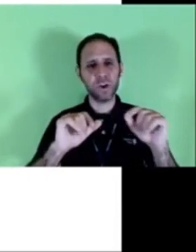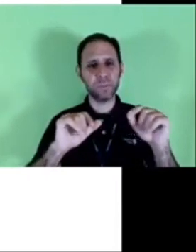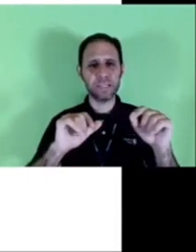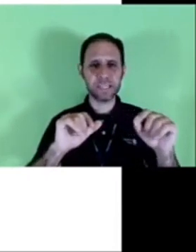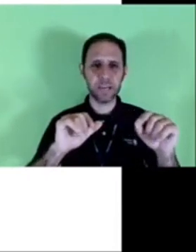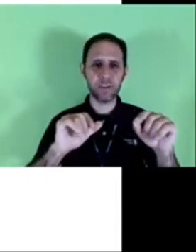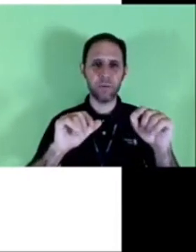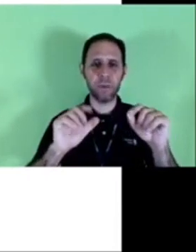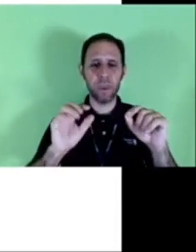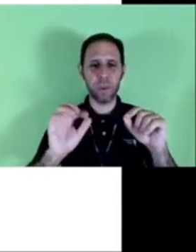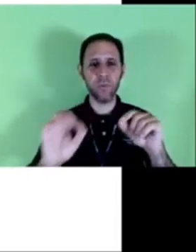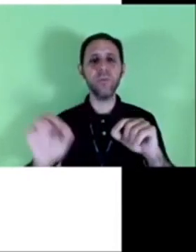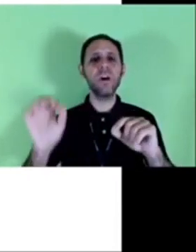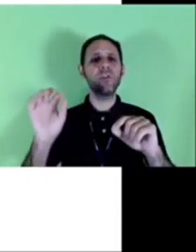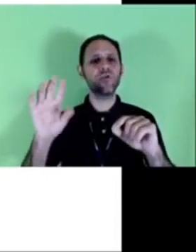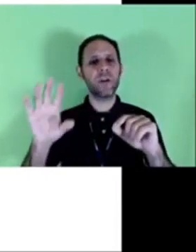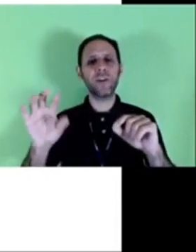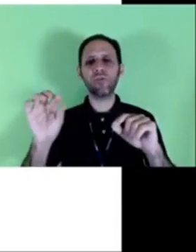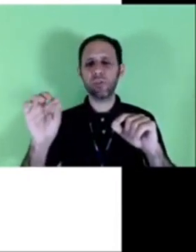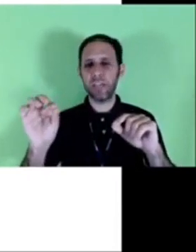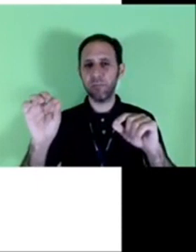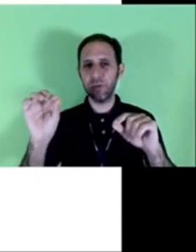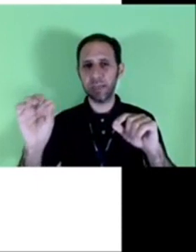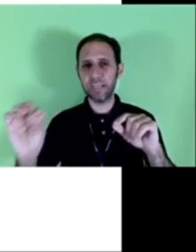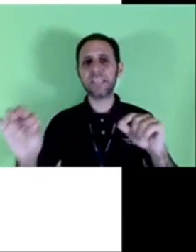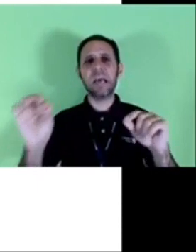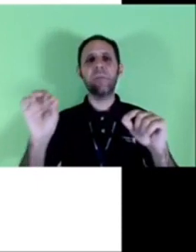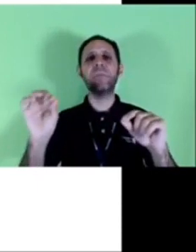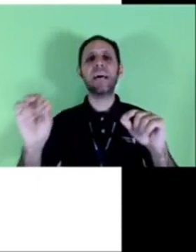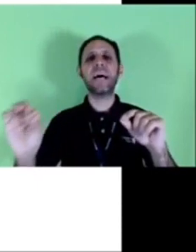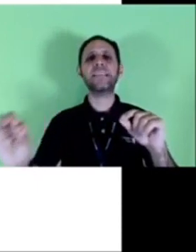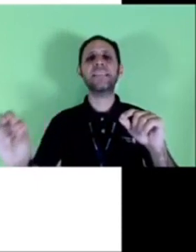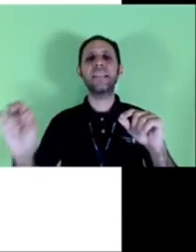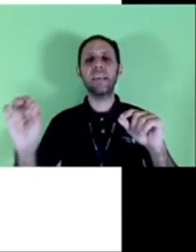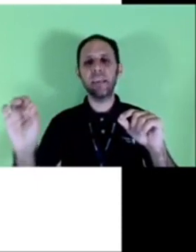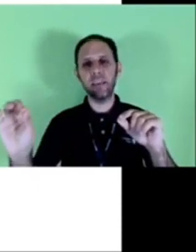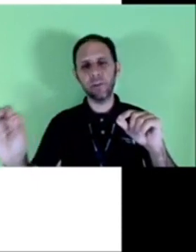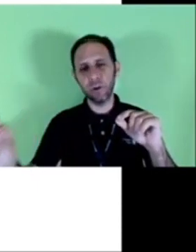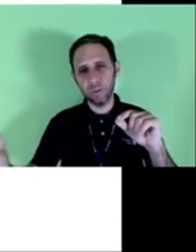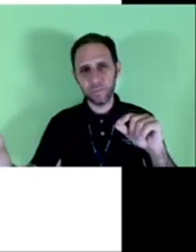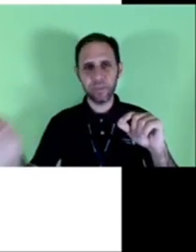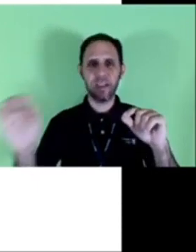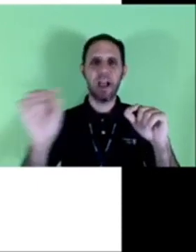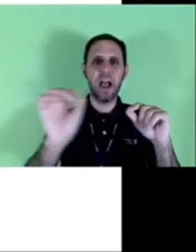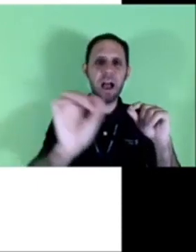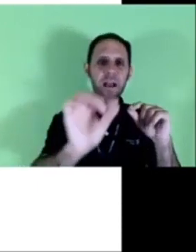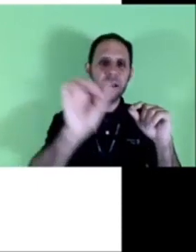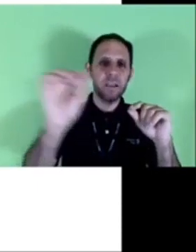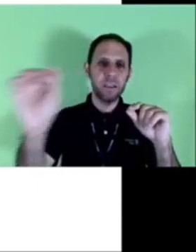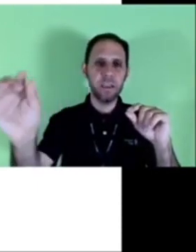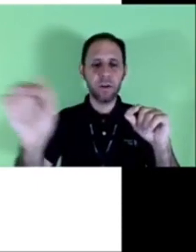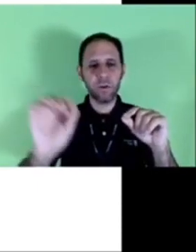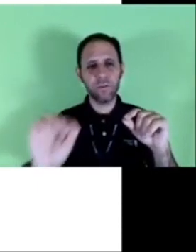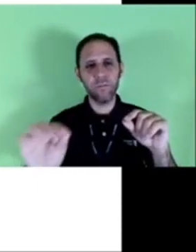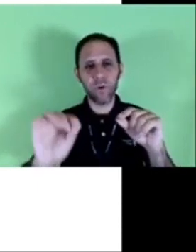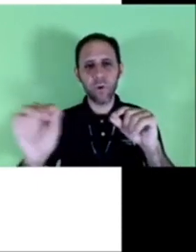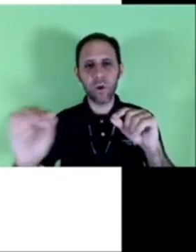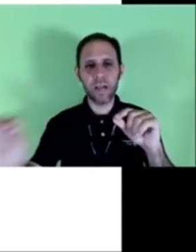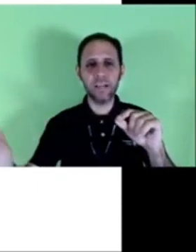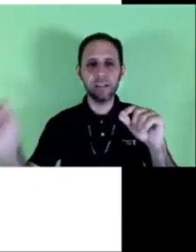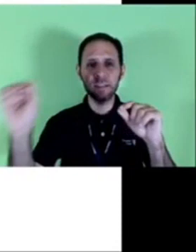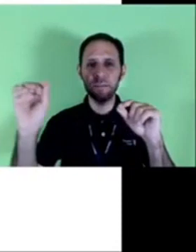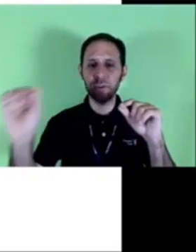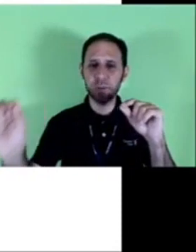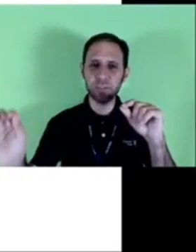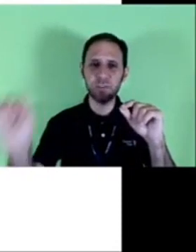informação. Então eu, Joel Soriano Muniz, brasileiro, e vou